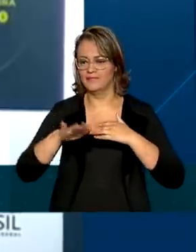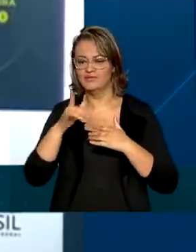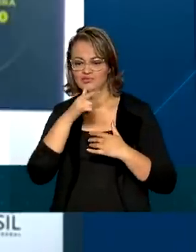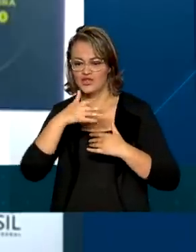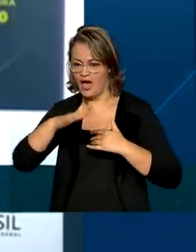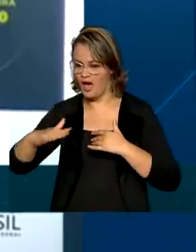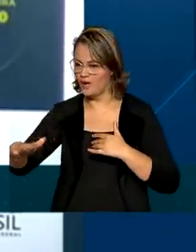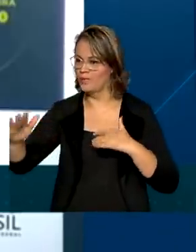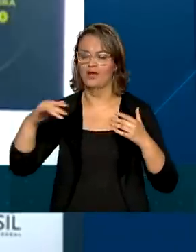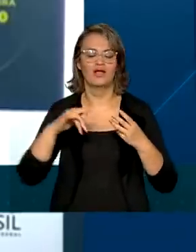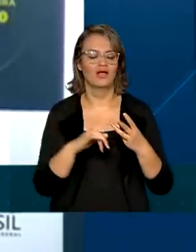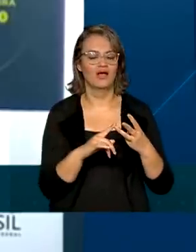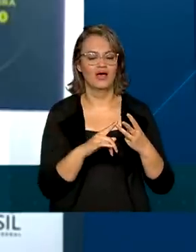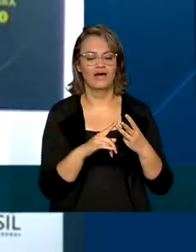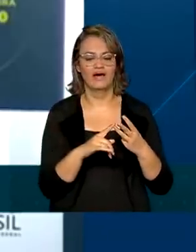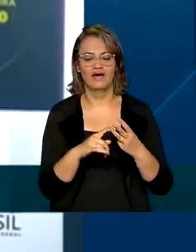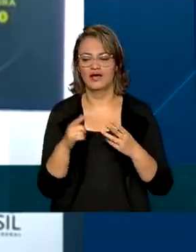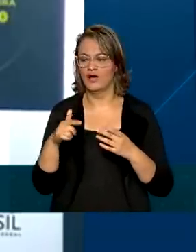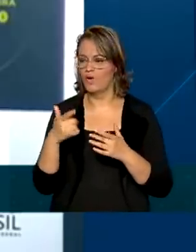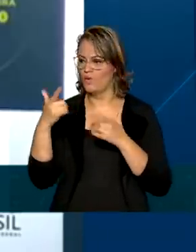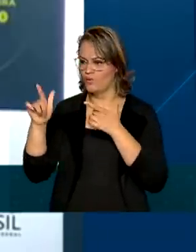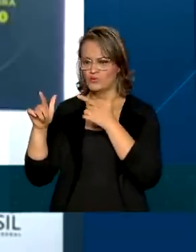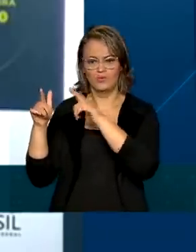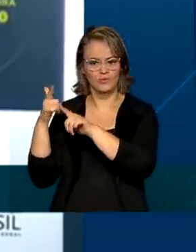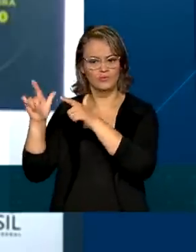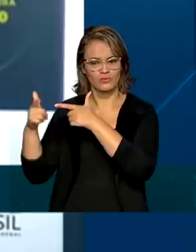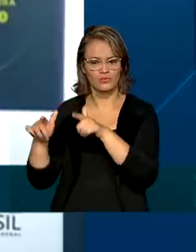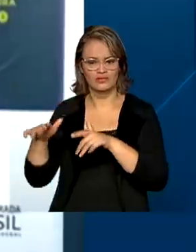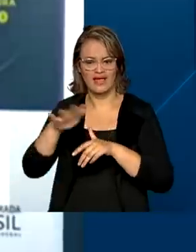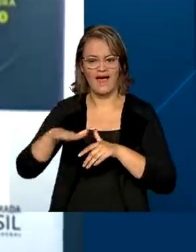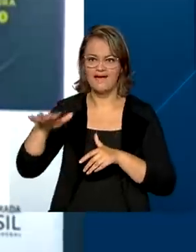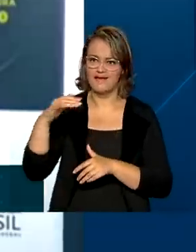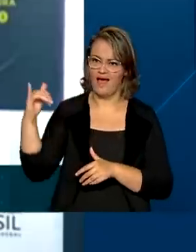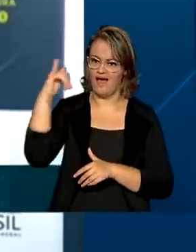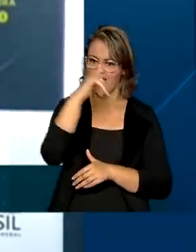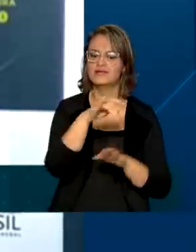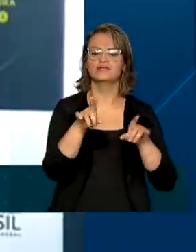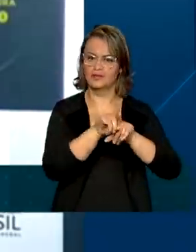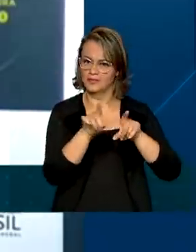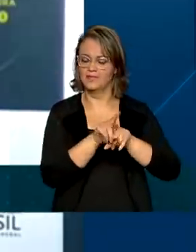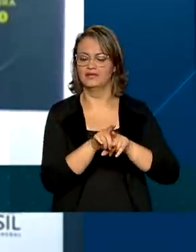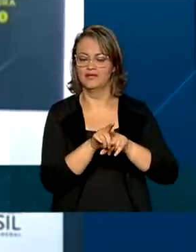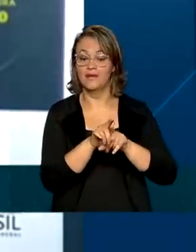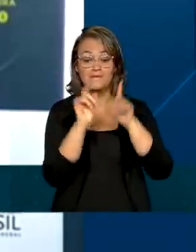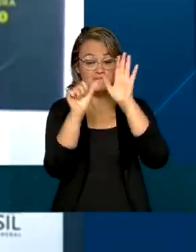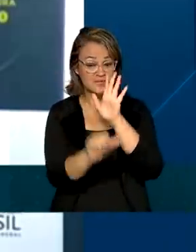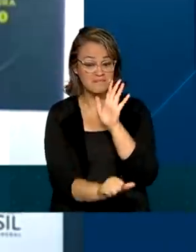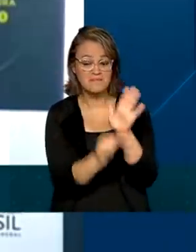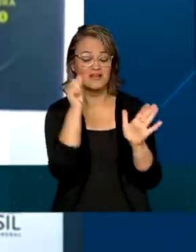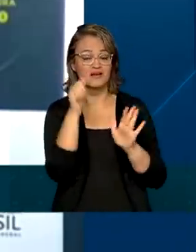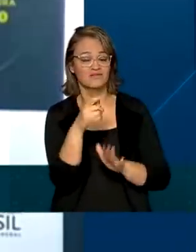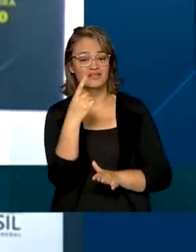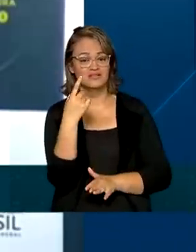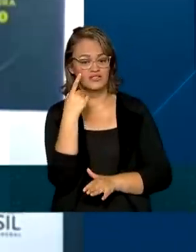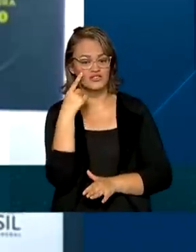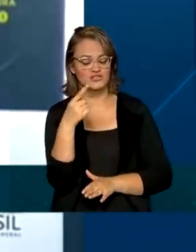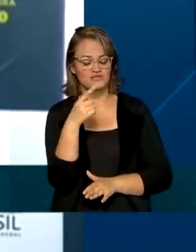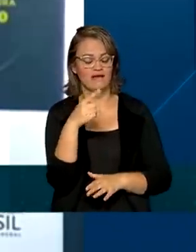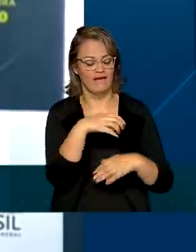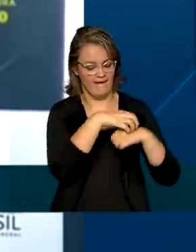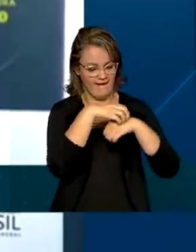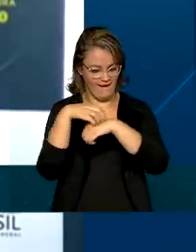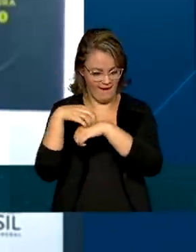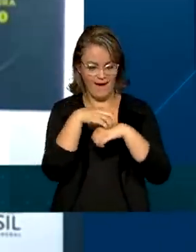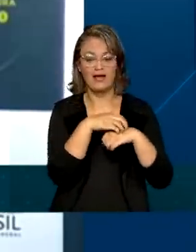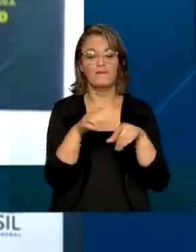o incremento da cabotagem e o setor aéreo. Pela primeira vez tratando cargas